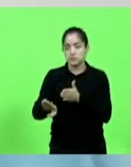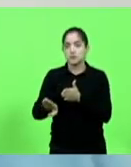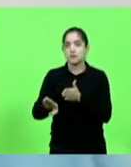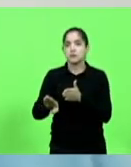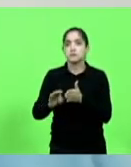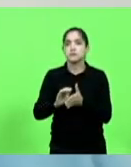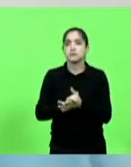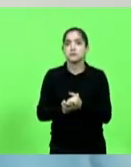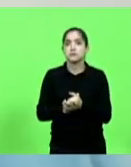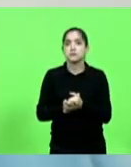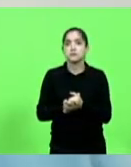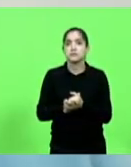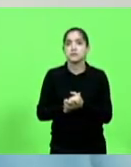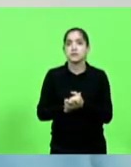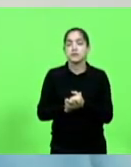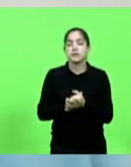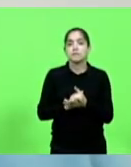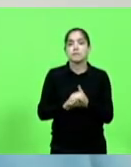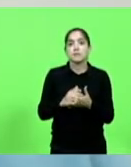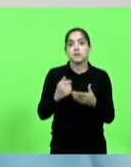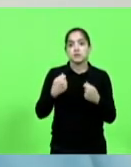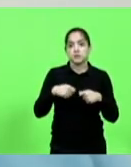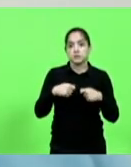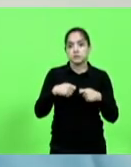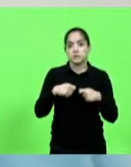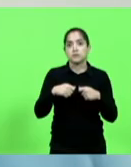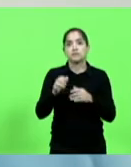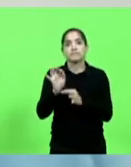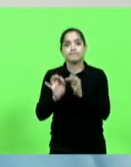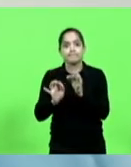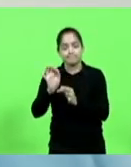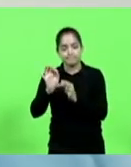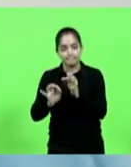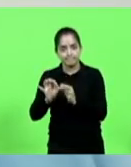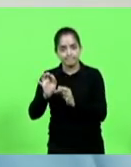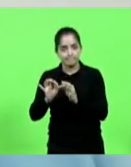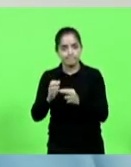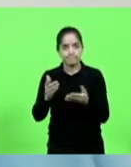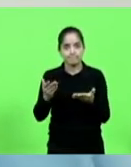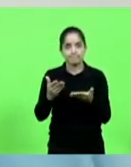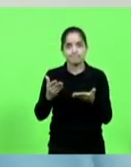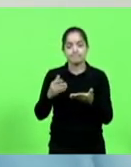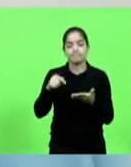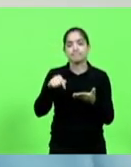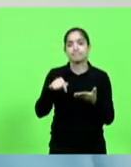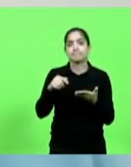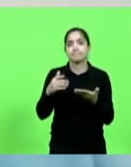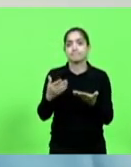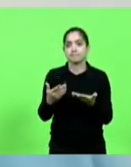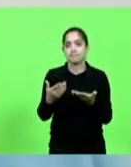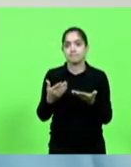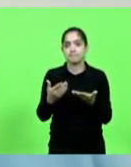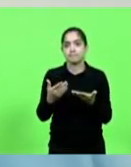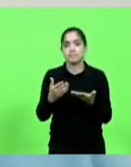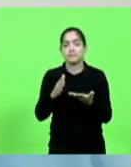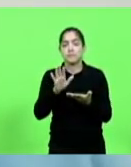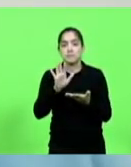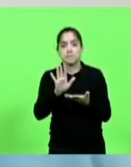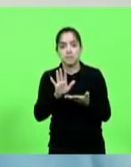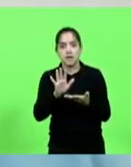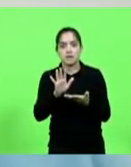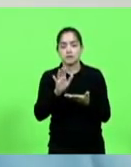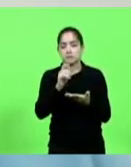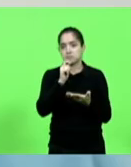nós temos um recurso para ser julgado no plenário. No entanto, esse recurso ainda não foi